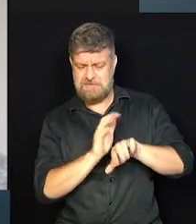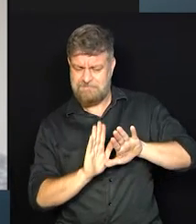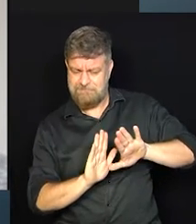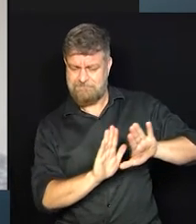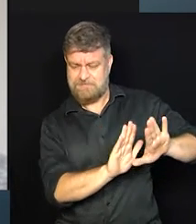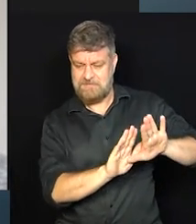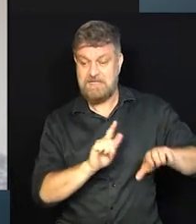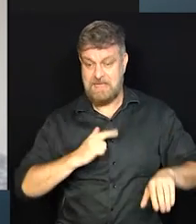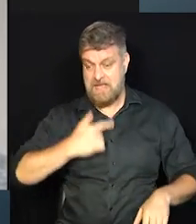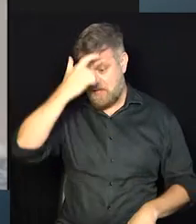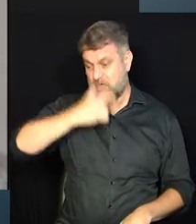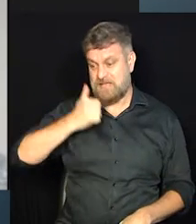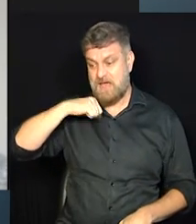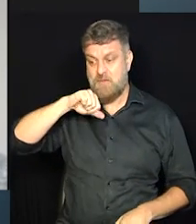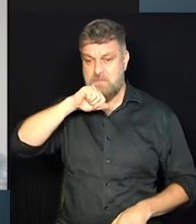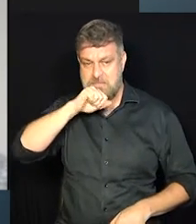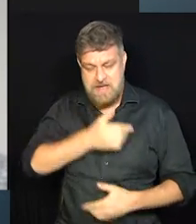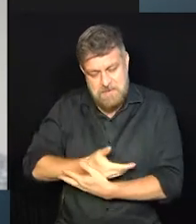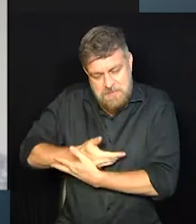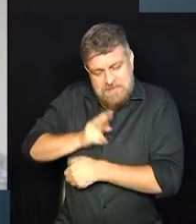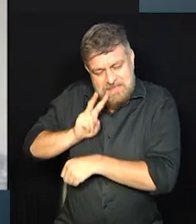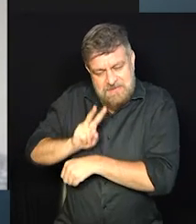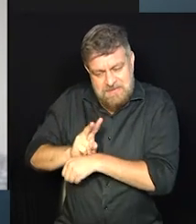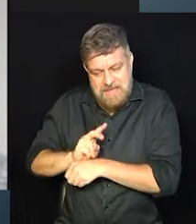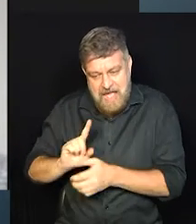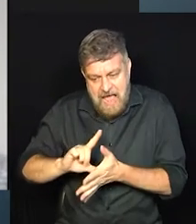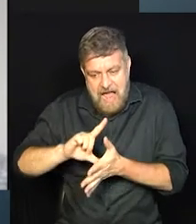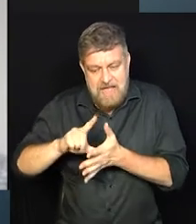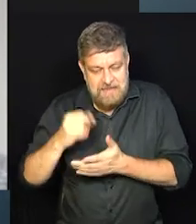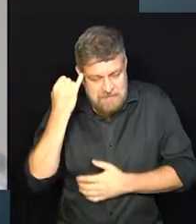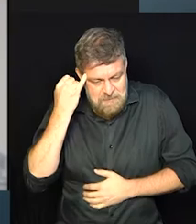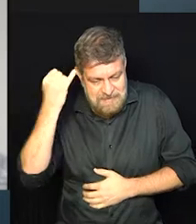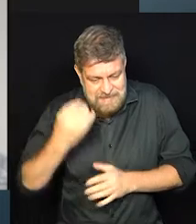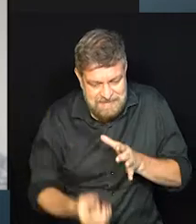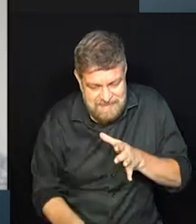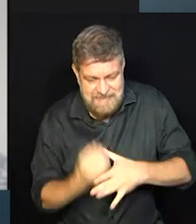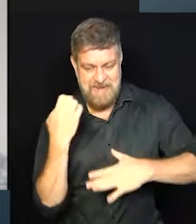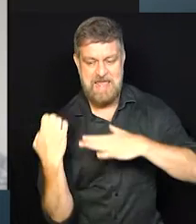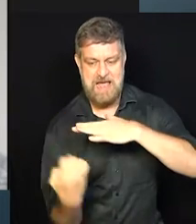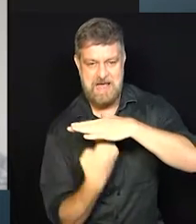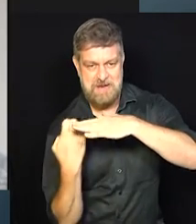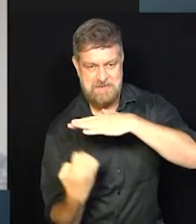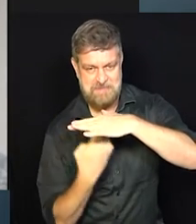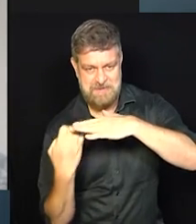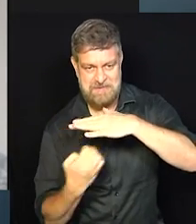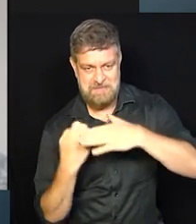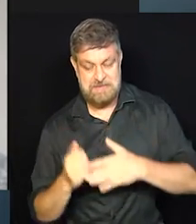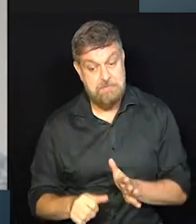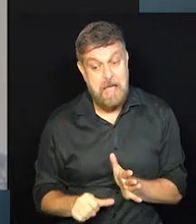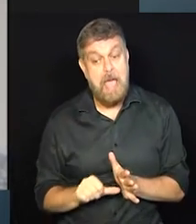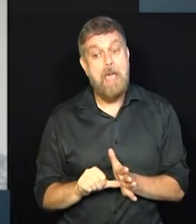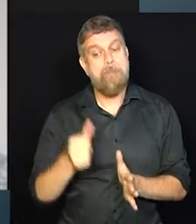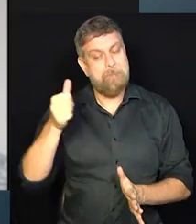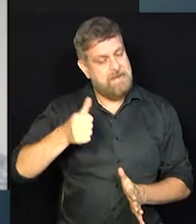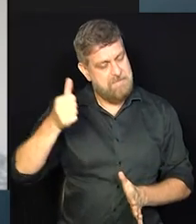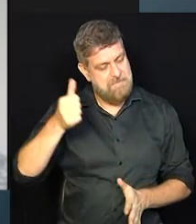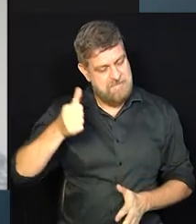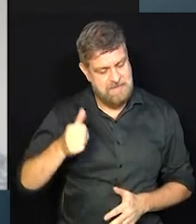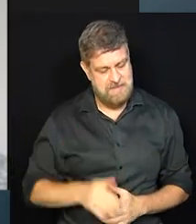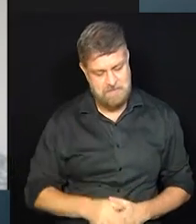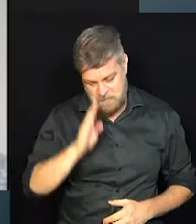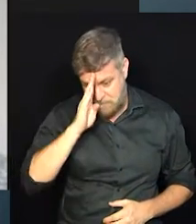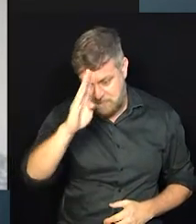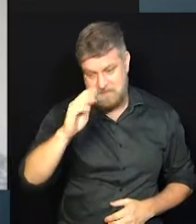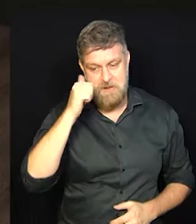ser mãe e ficar em casa. Aí, depois disso, veio o mundo empreendedor. Nasceu depois, né? Depois disso. Nasceu depois da mãe, que nasceu em